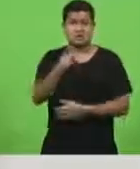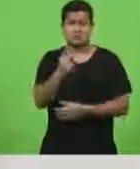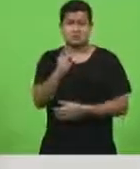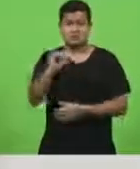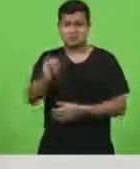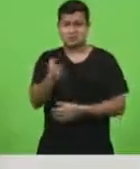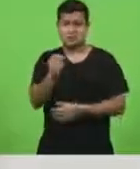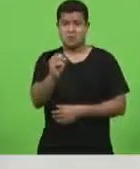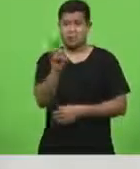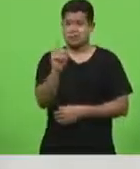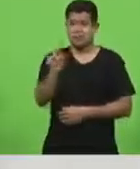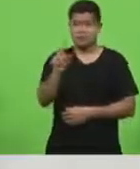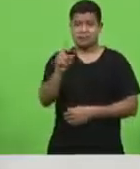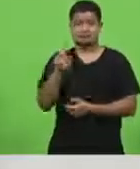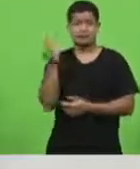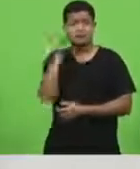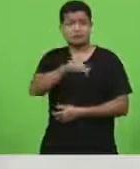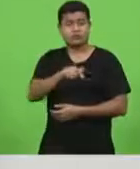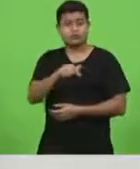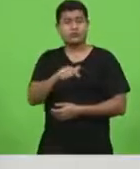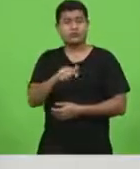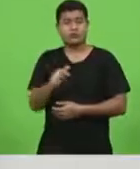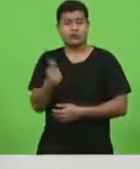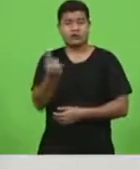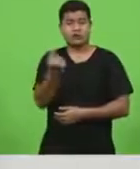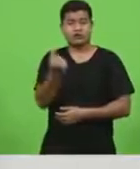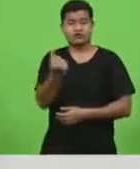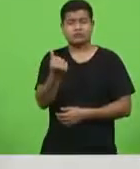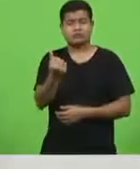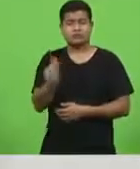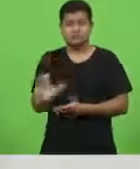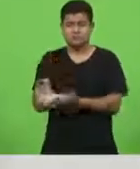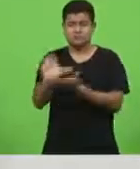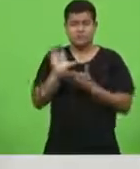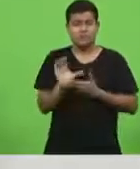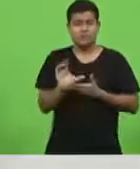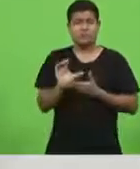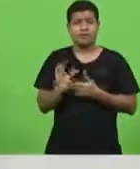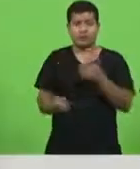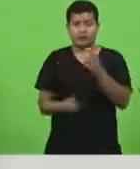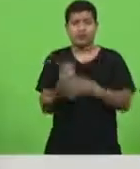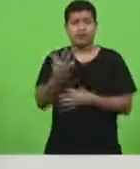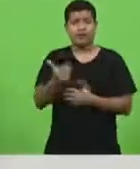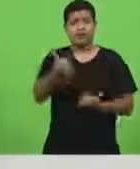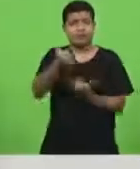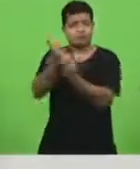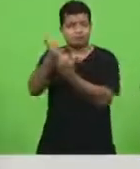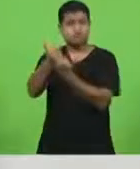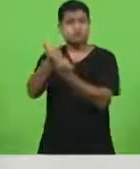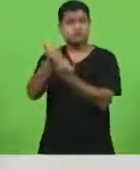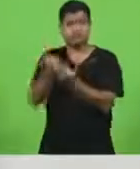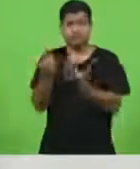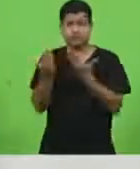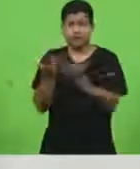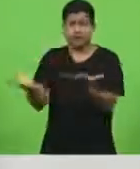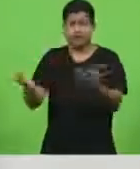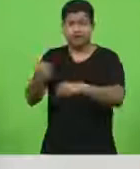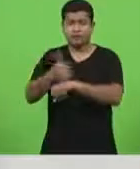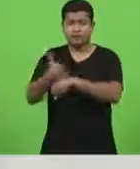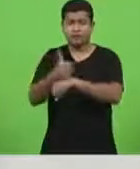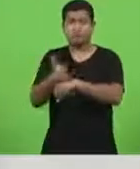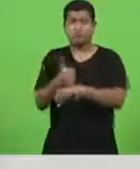também crie-se ali uma política de apoio a esses profissionais para que nenhum catarinense